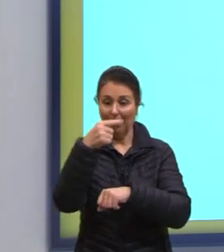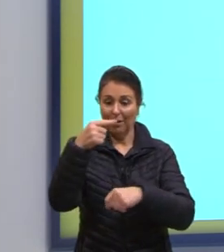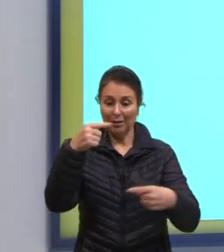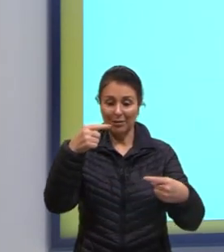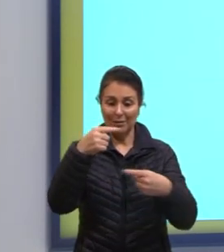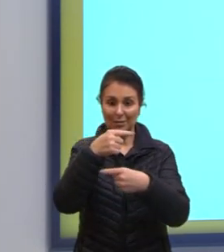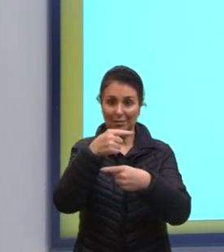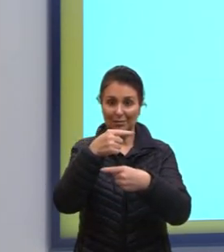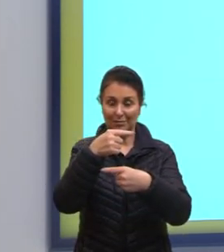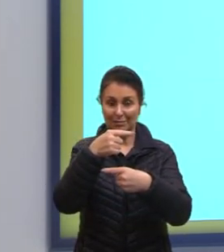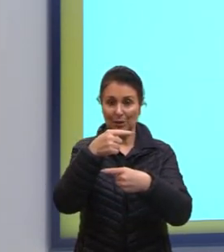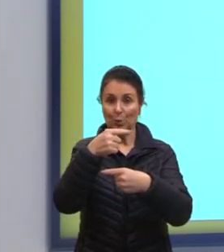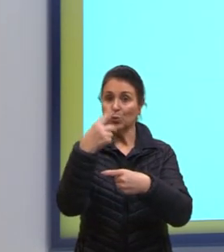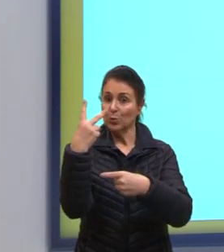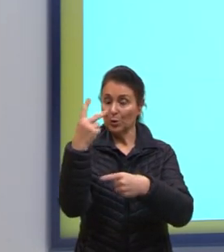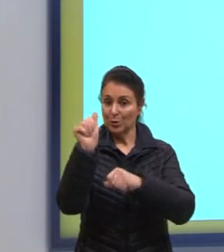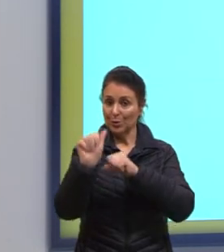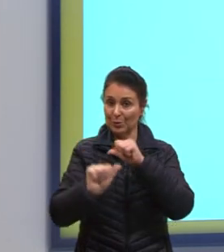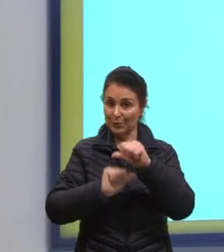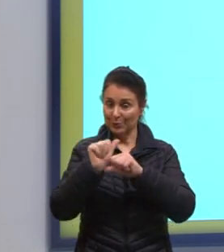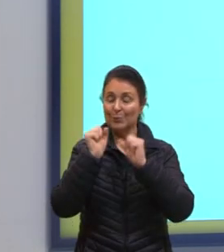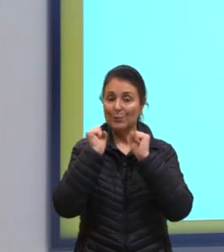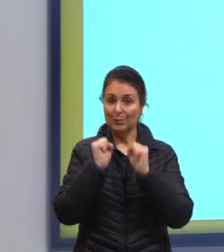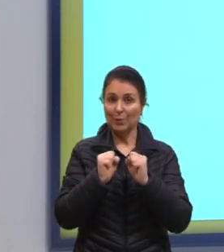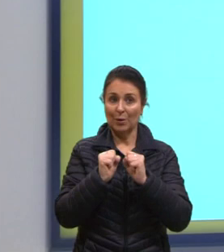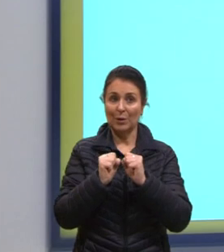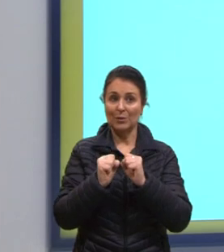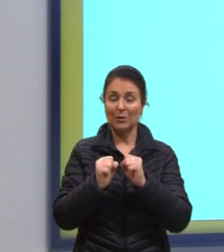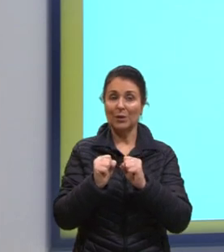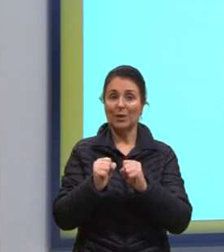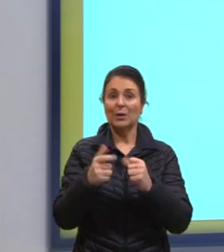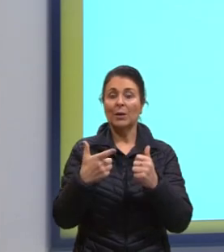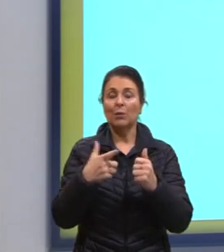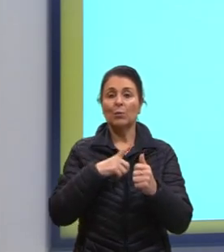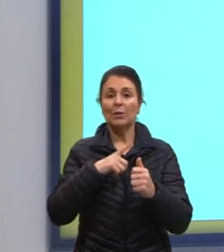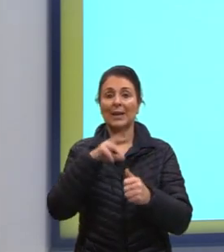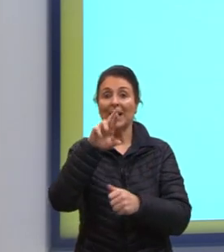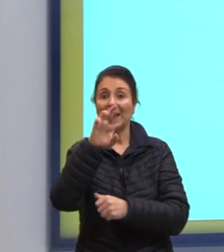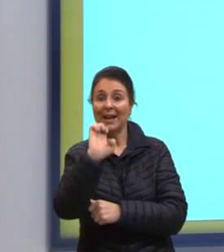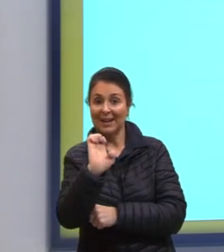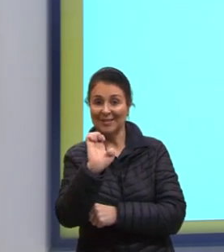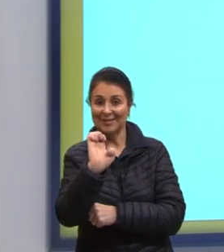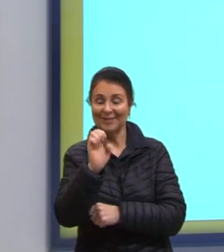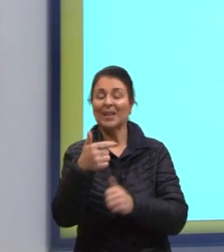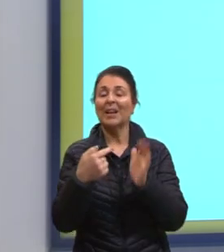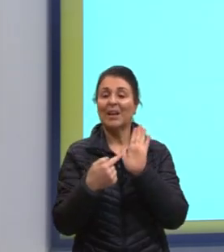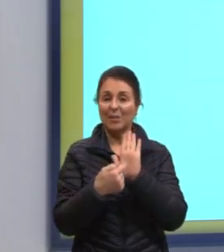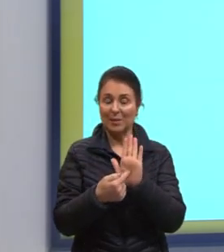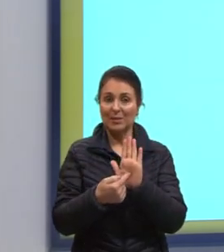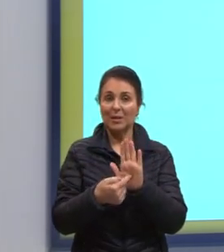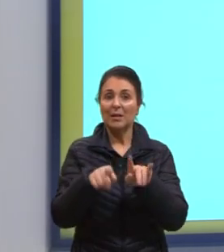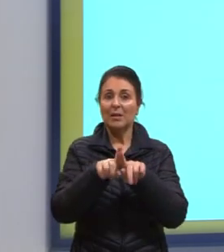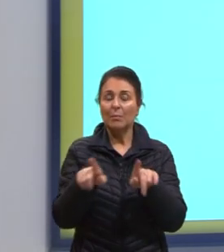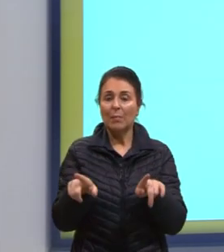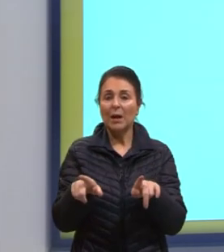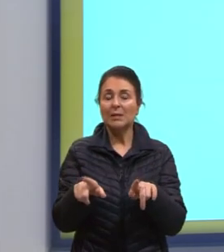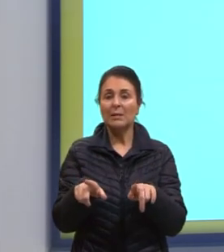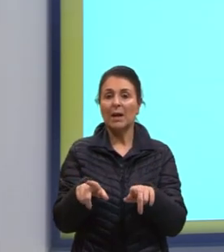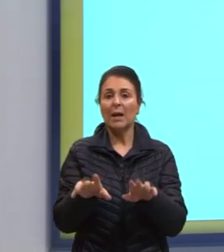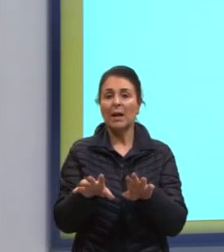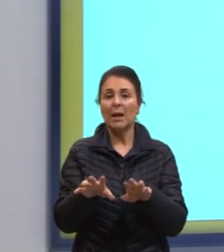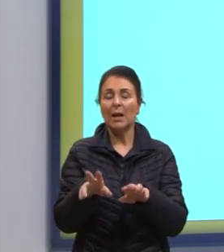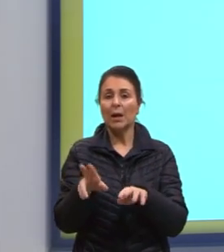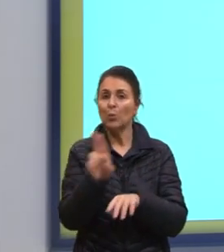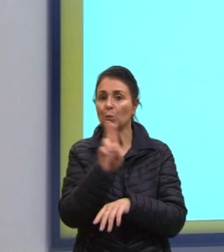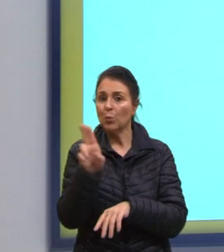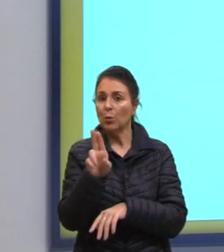E aí, geralmente, quando é do gasoso para o sólido, que é onde aparece a resublimação. Mas, realmente, é bem mais comum chamar os